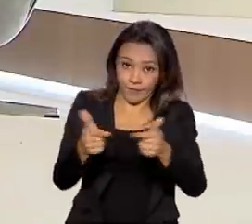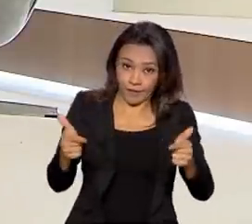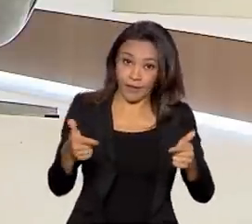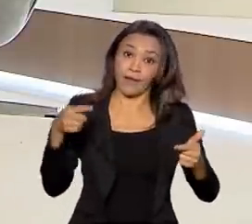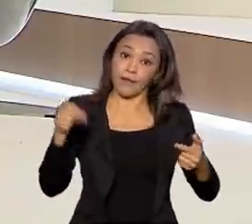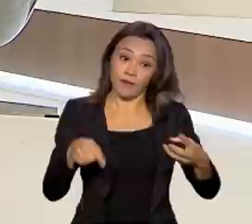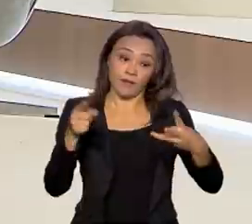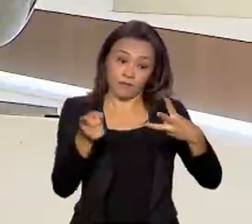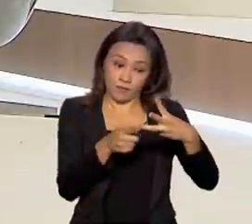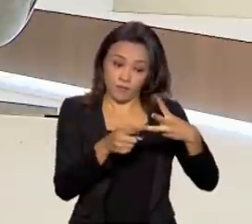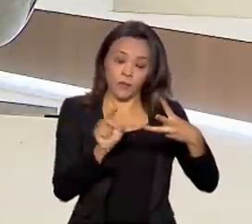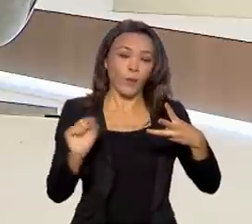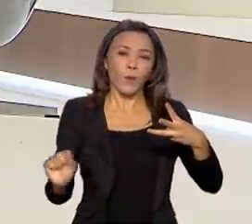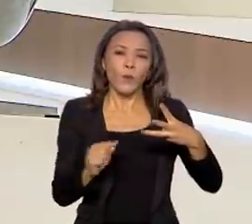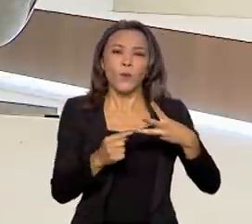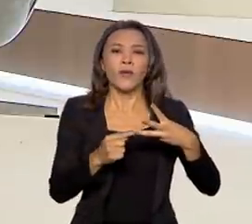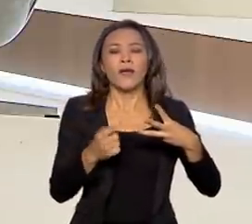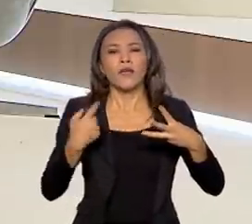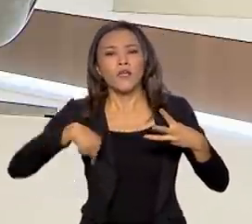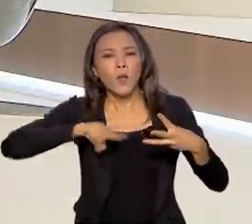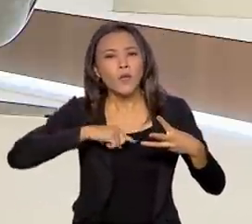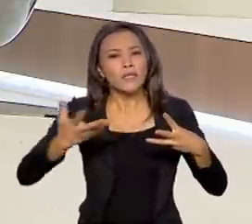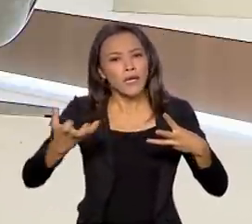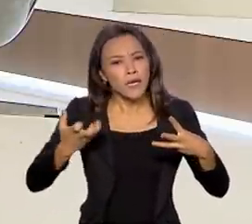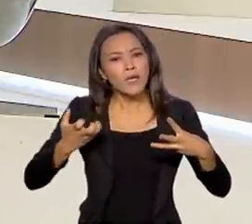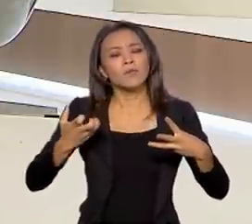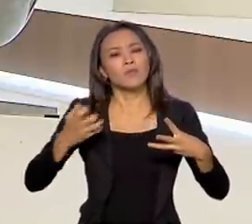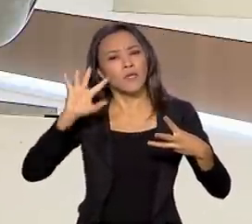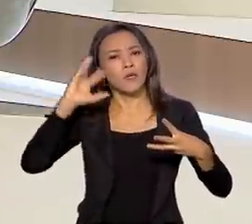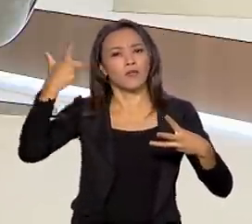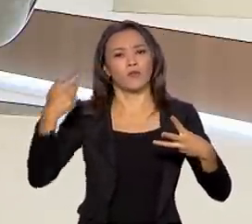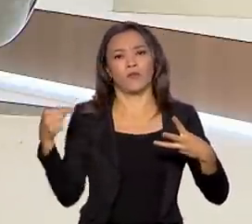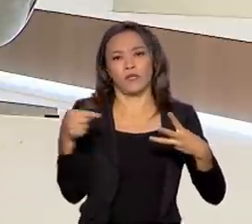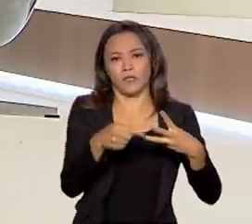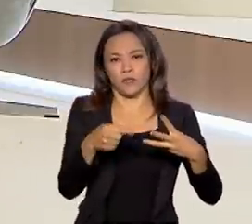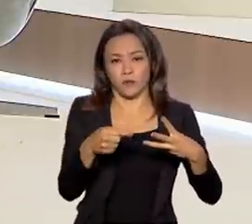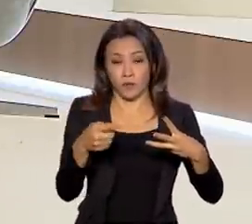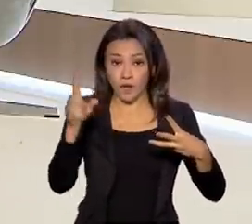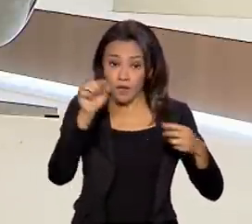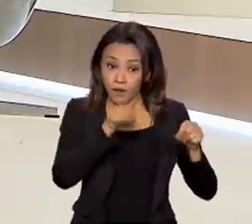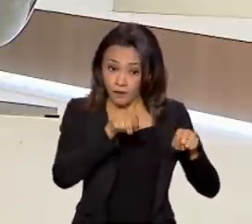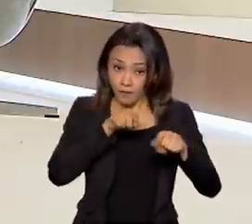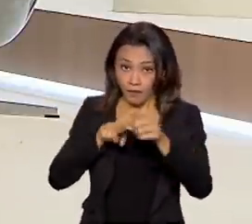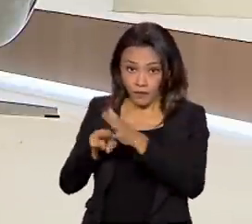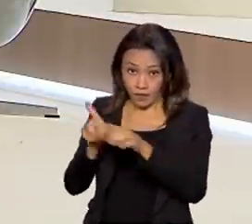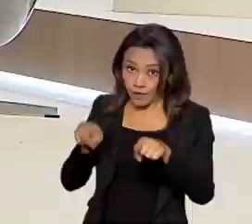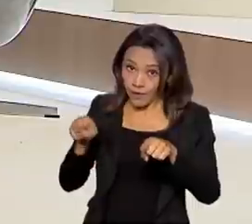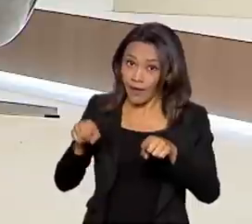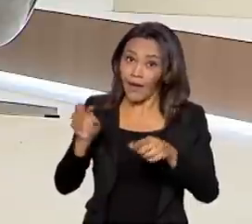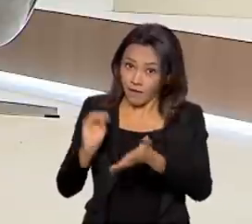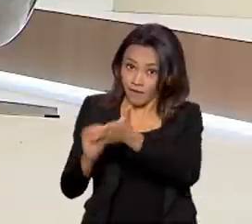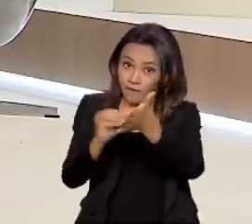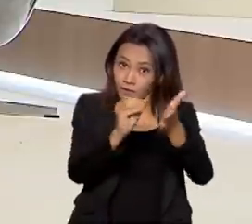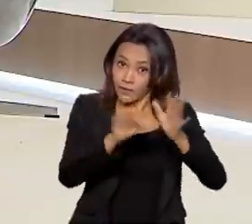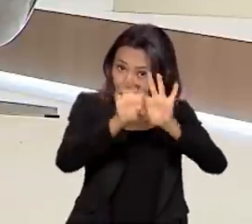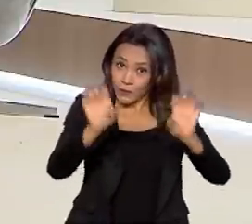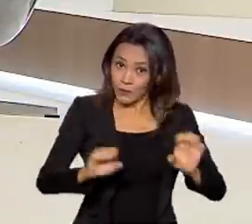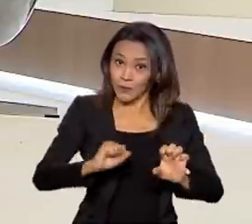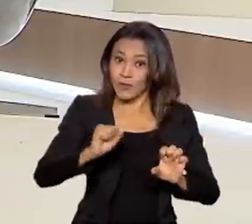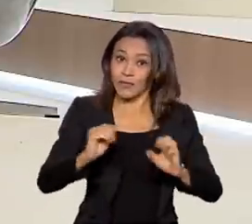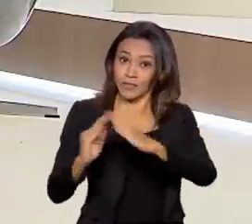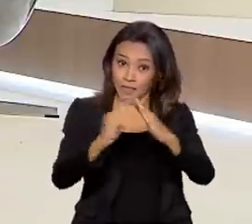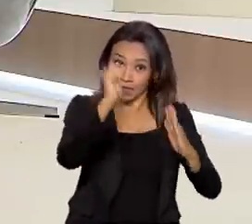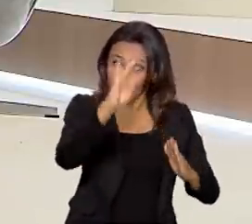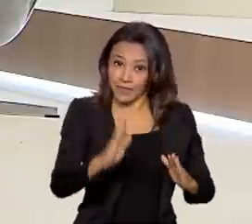inadequada, que nós procuramos combater. Compõe esse universo do déficit habitacional no país. Exato. Muitas